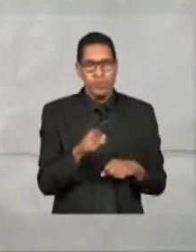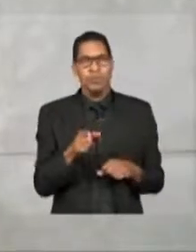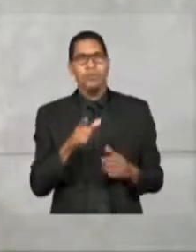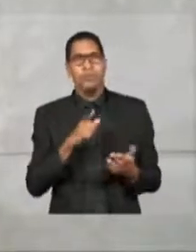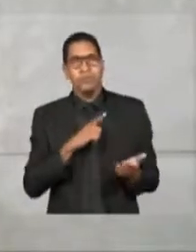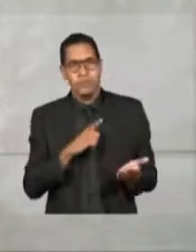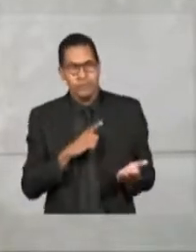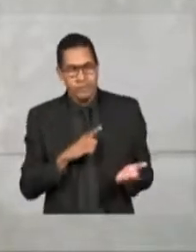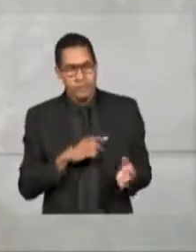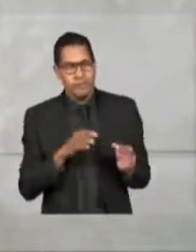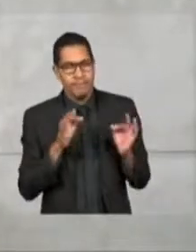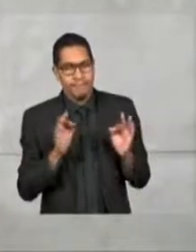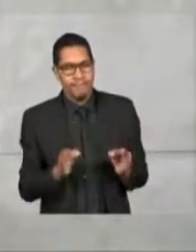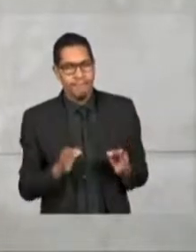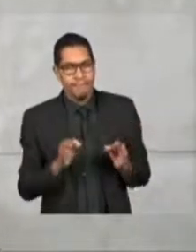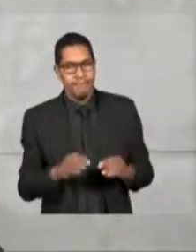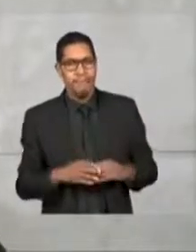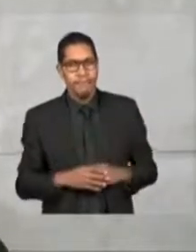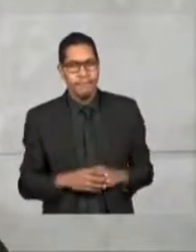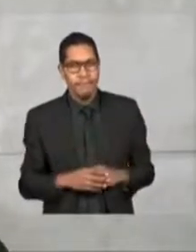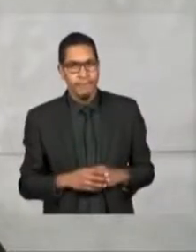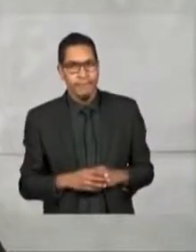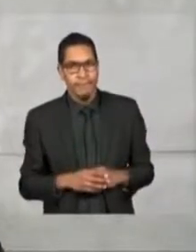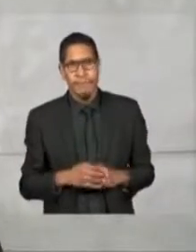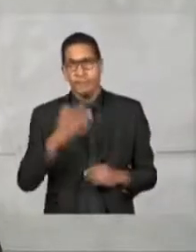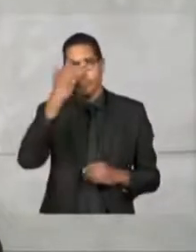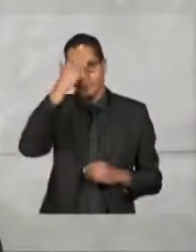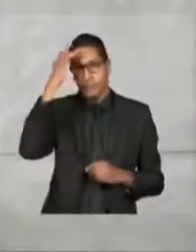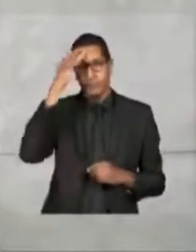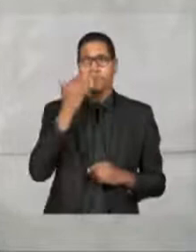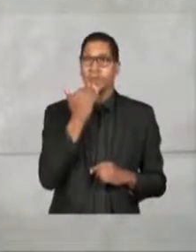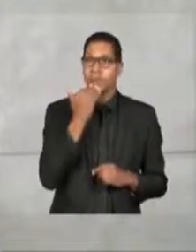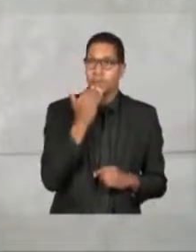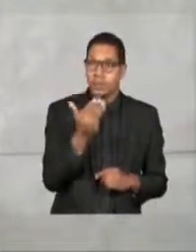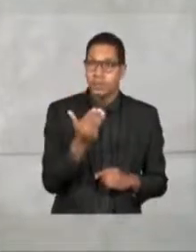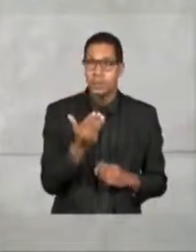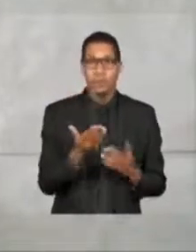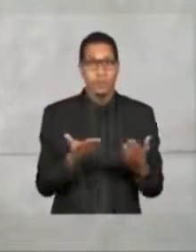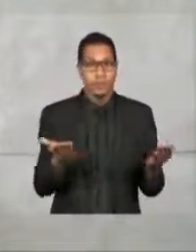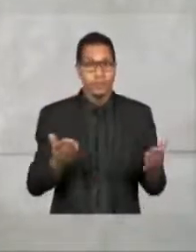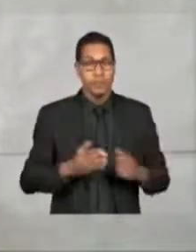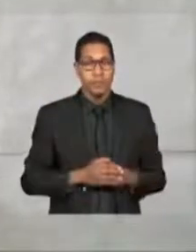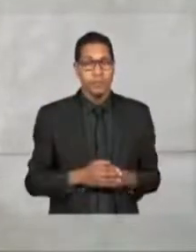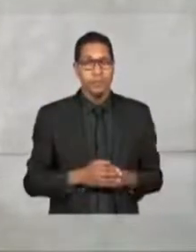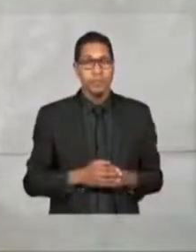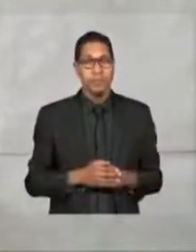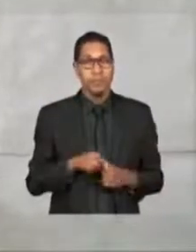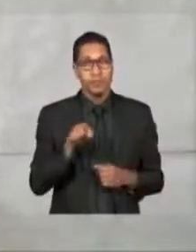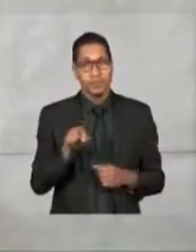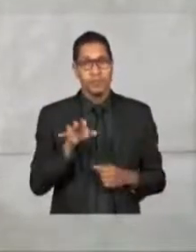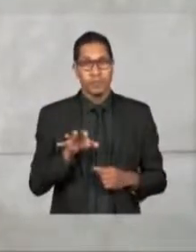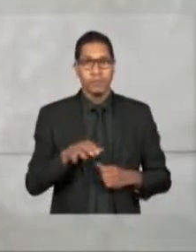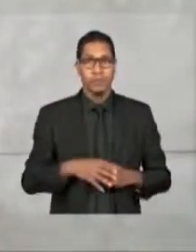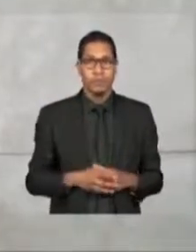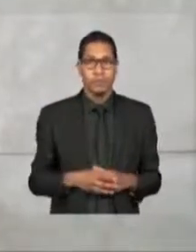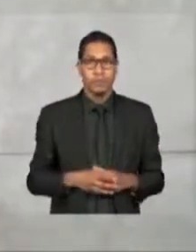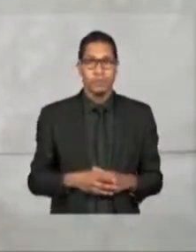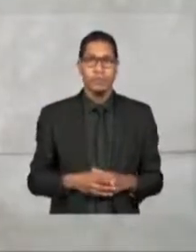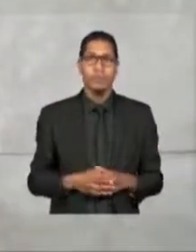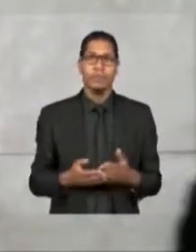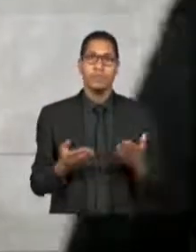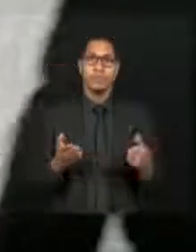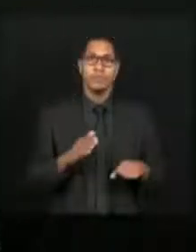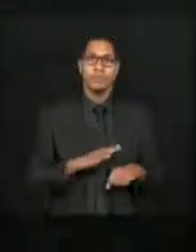éramos que as pessoas pediam essa reivindicação. E ele